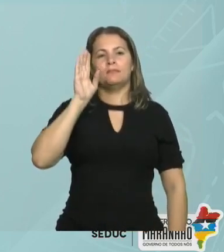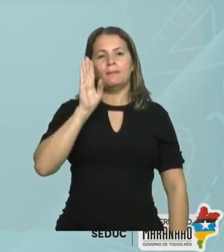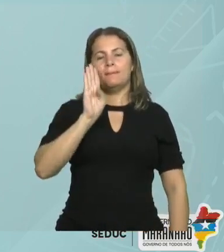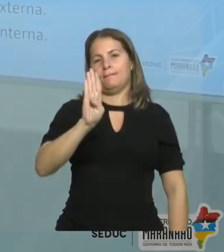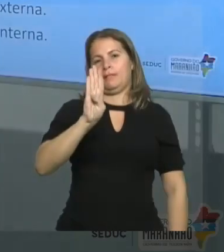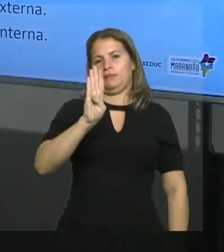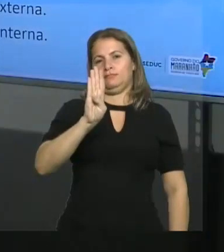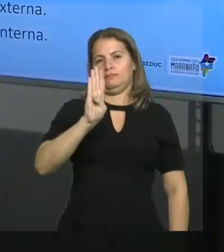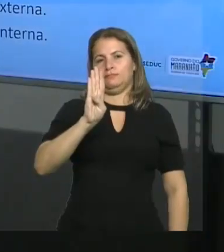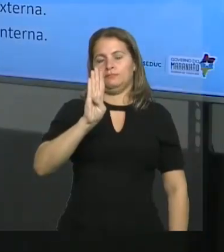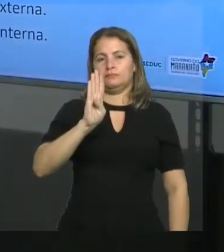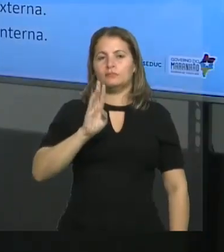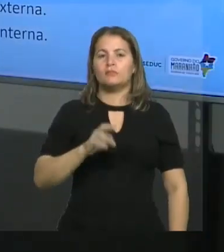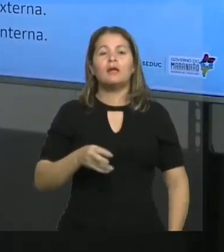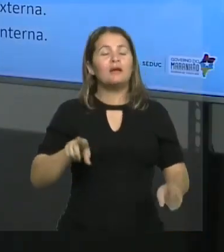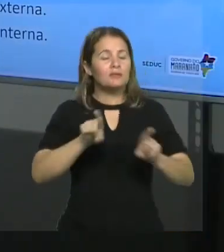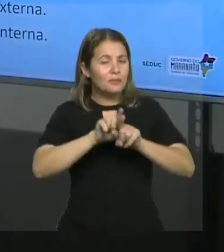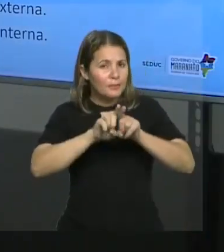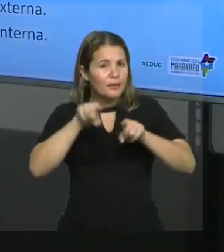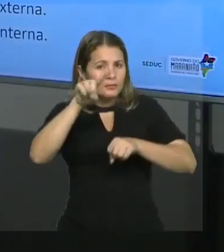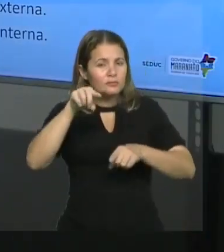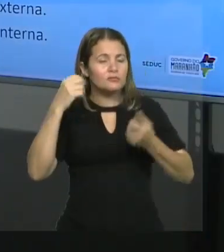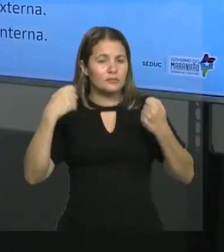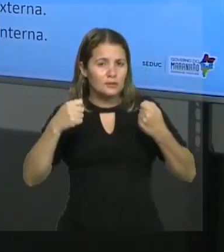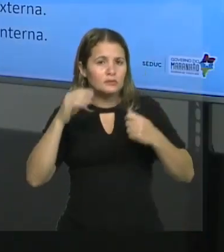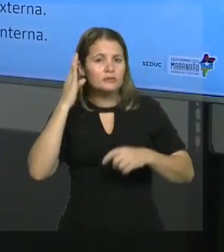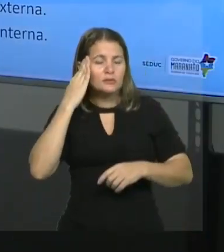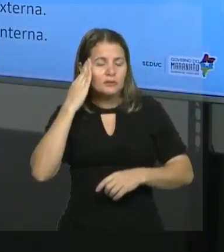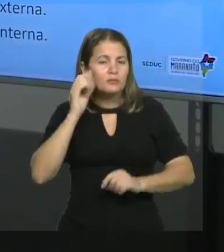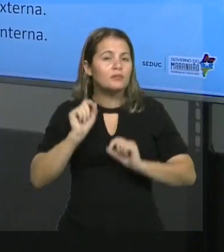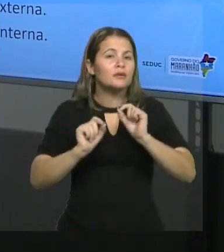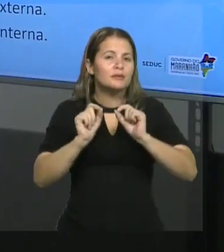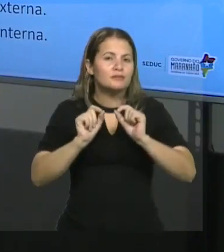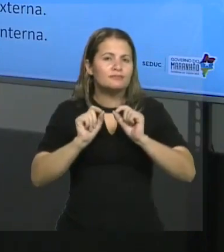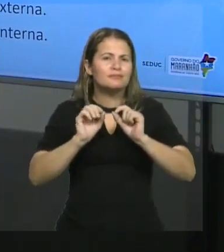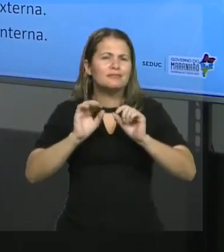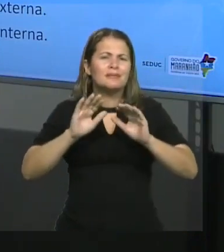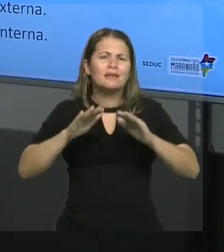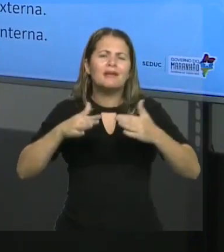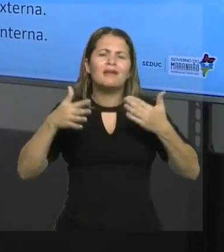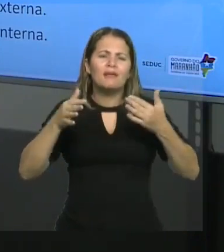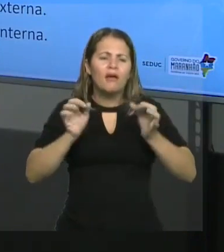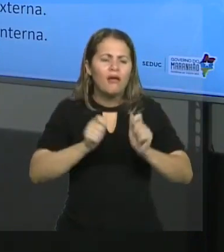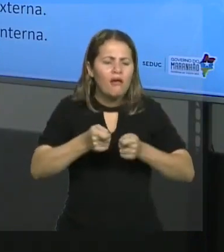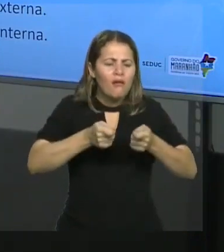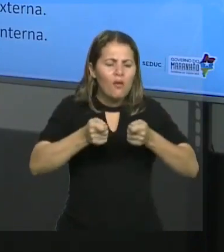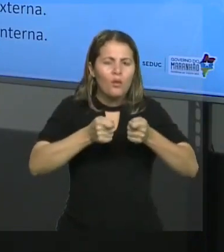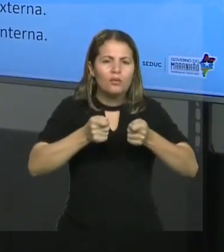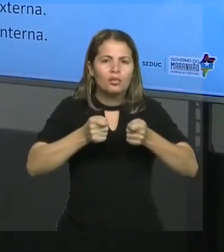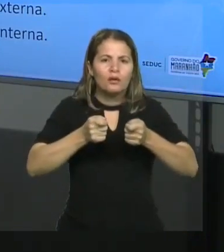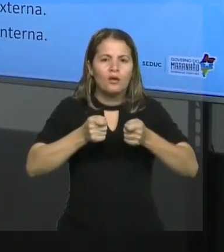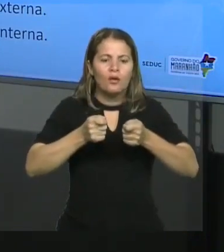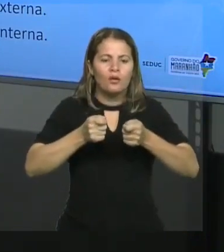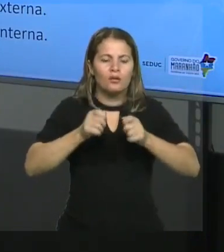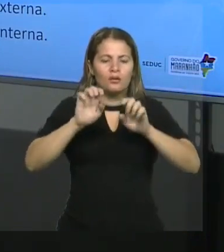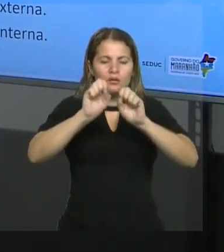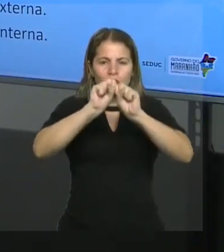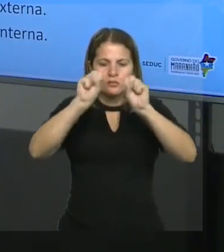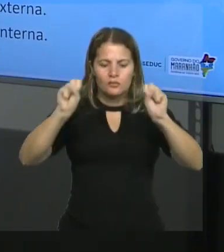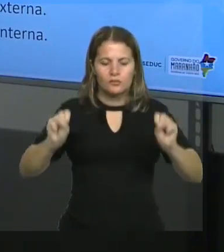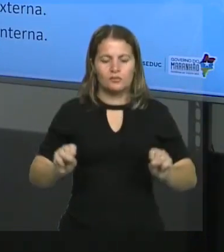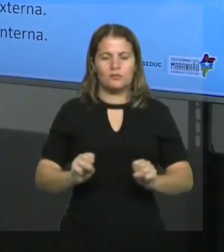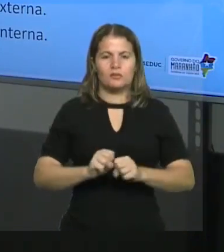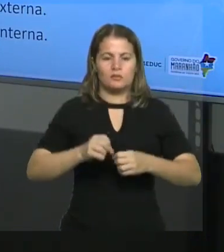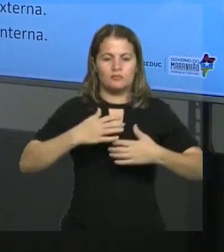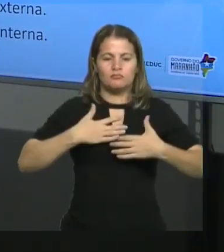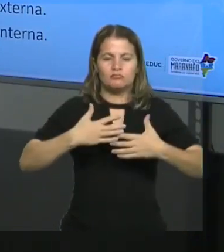Pessoal, uma outra coisa que a tem que saber é quem é que controla o sistema respiratório. O sistema respiratório, gente, ele é